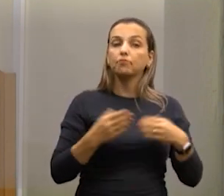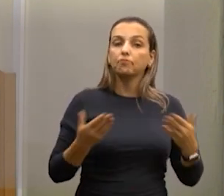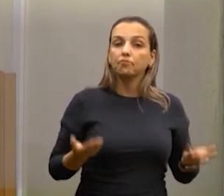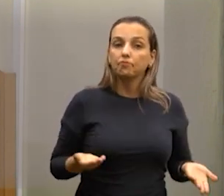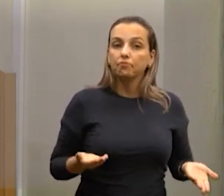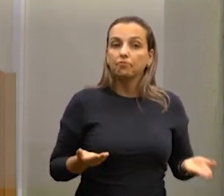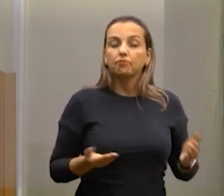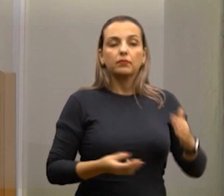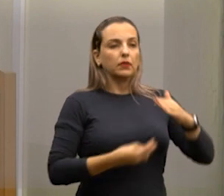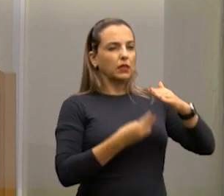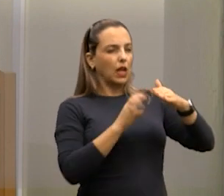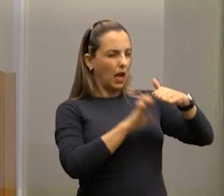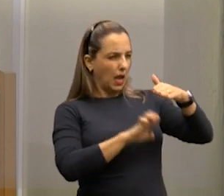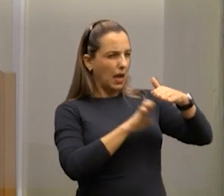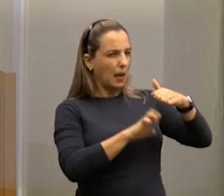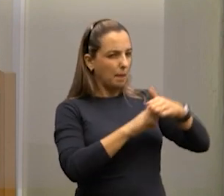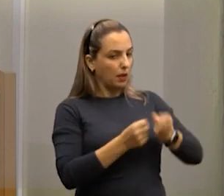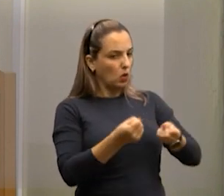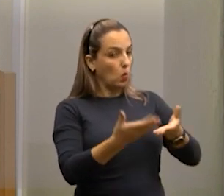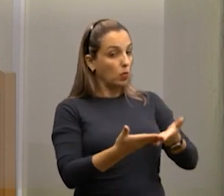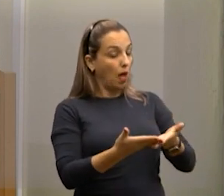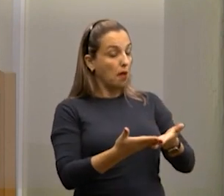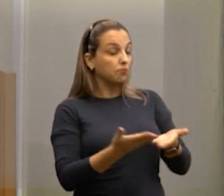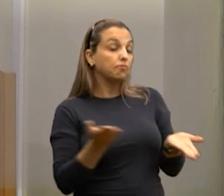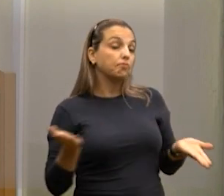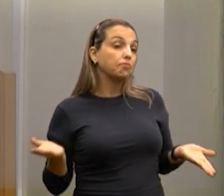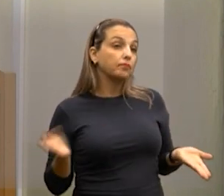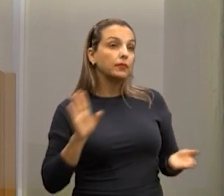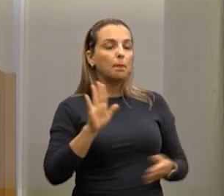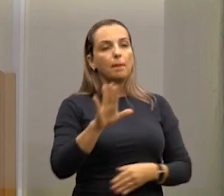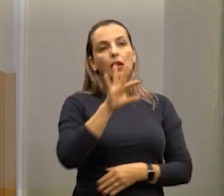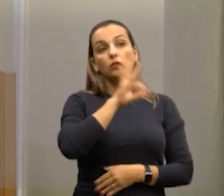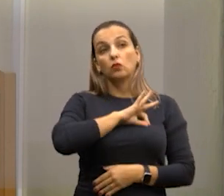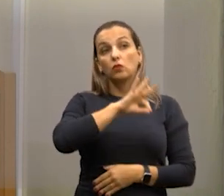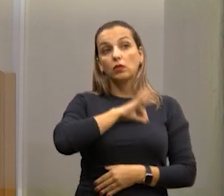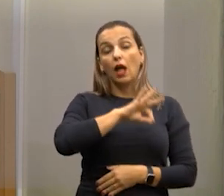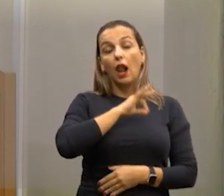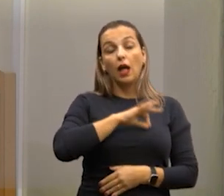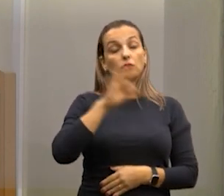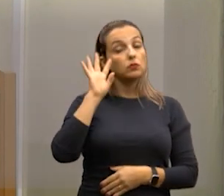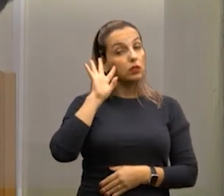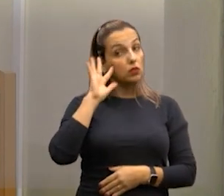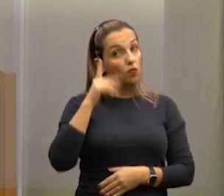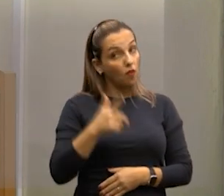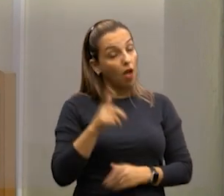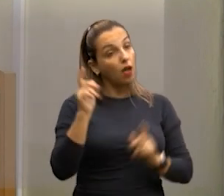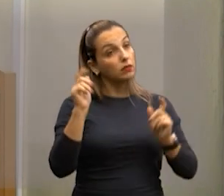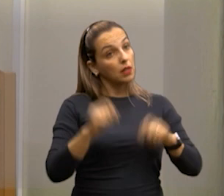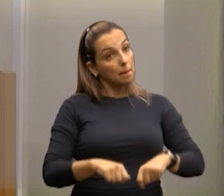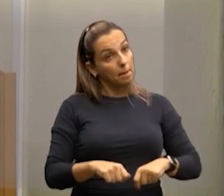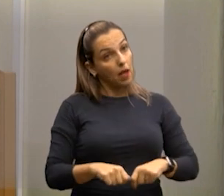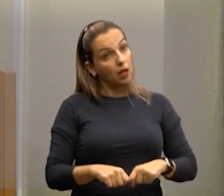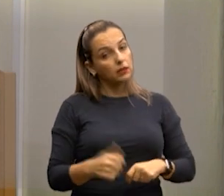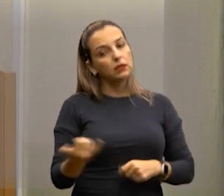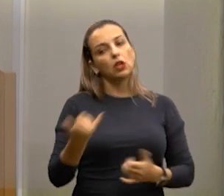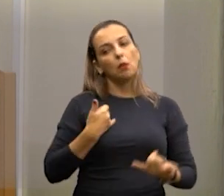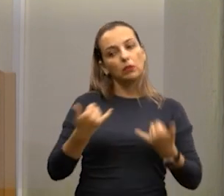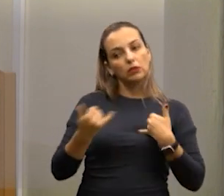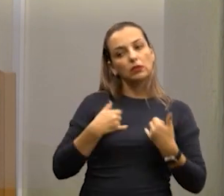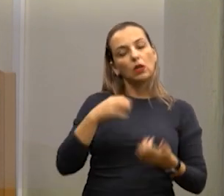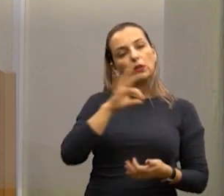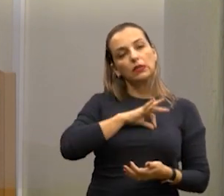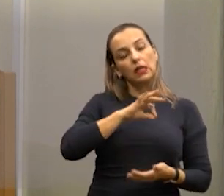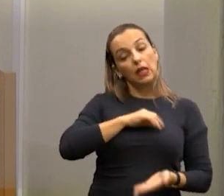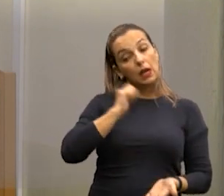aí diz que a empresa não dá, mas os salários, pelo menos, está sendo resolvido, pelo menos eles têm mandado para o Marquesa, está sendo